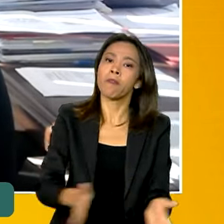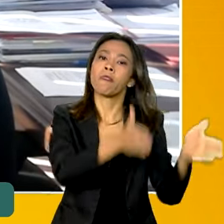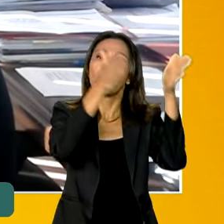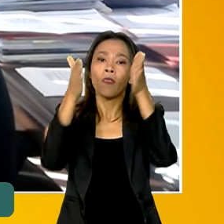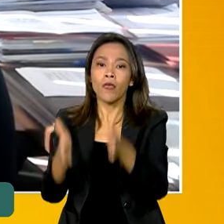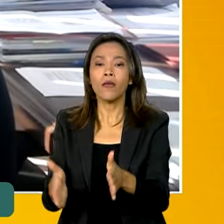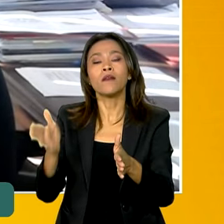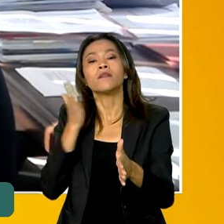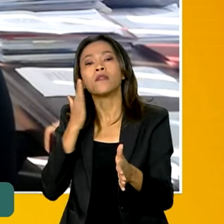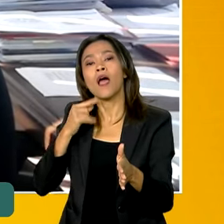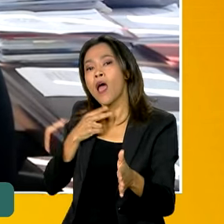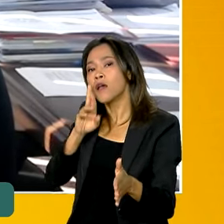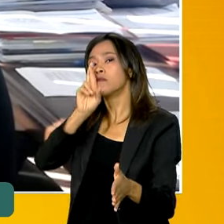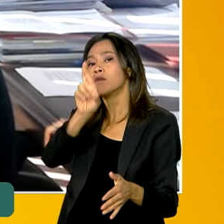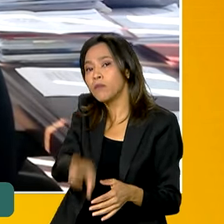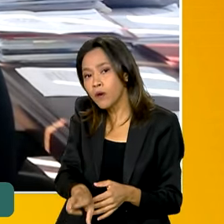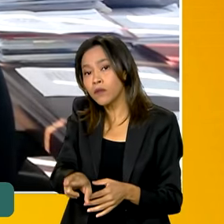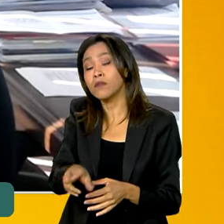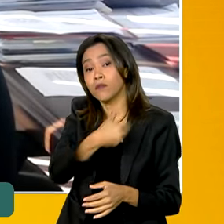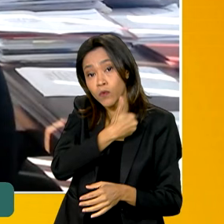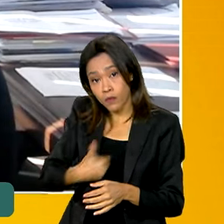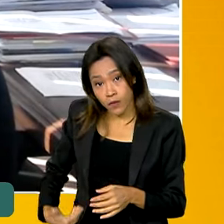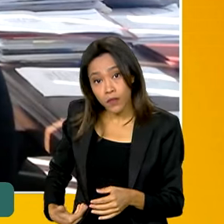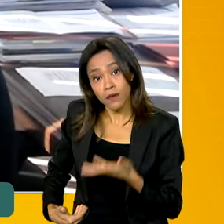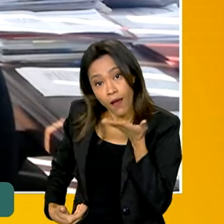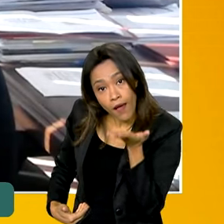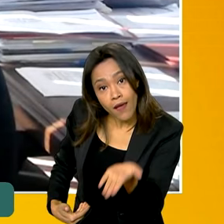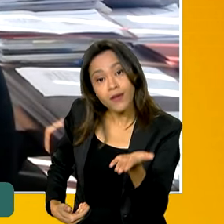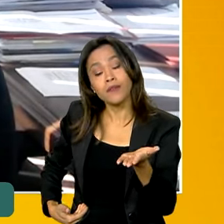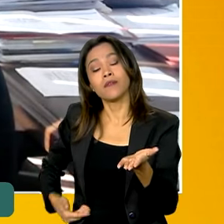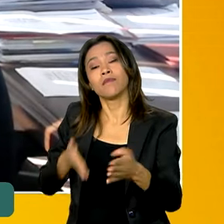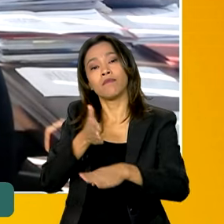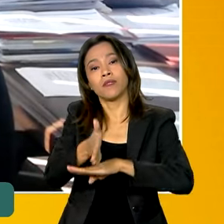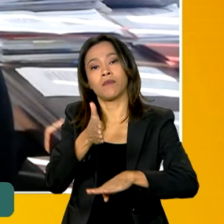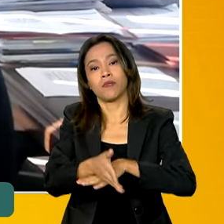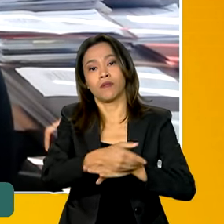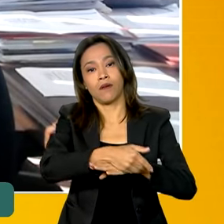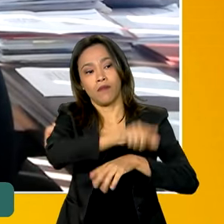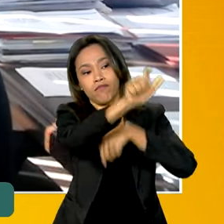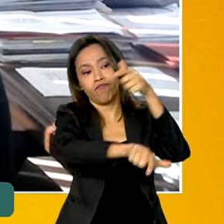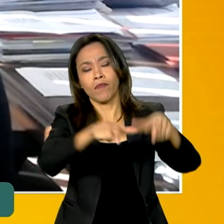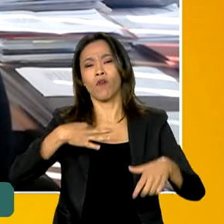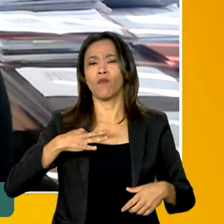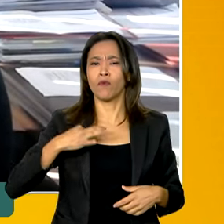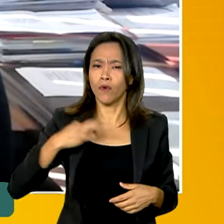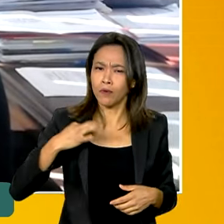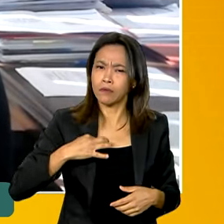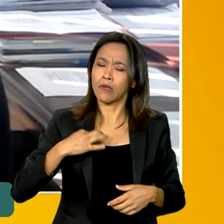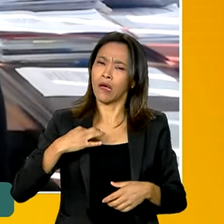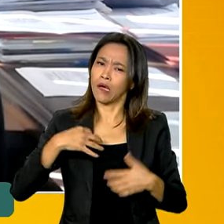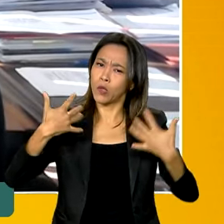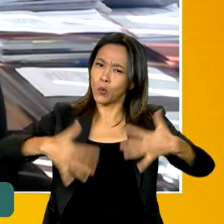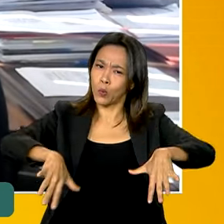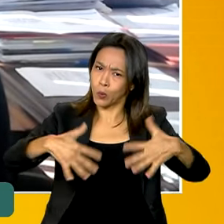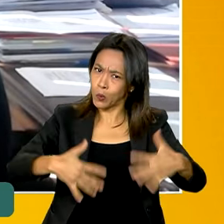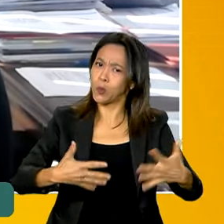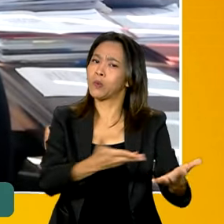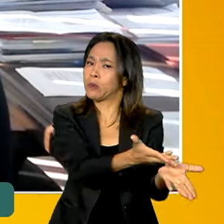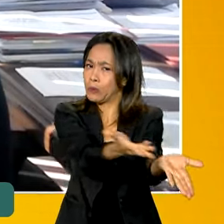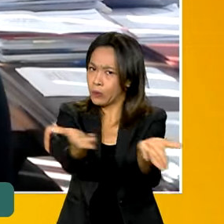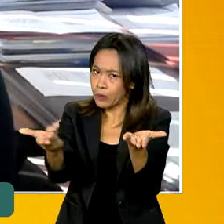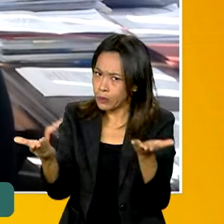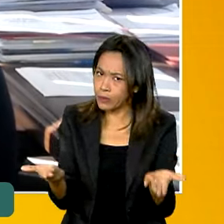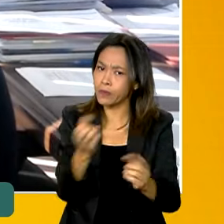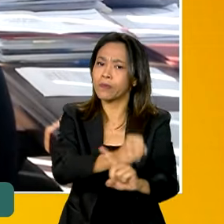resposta do governo a essa participação voluntária, generosa, a sociedade civil faz